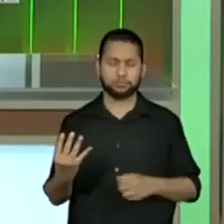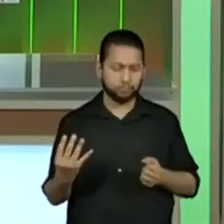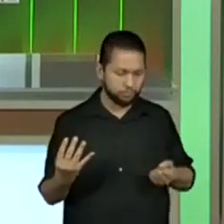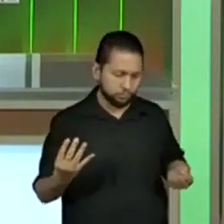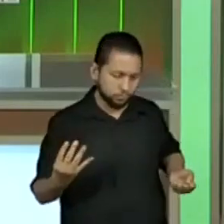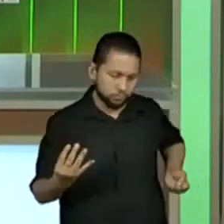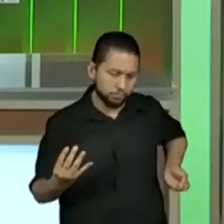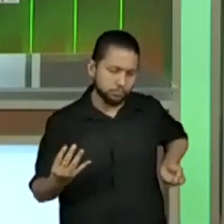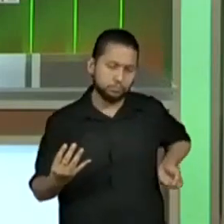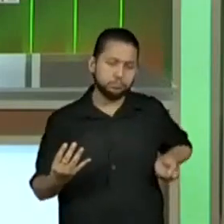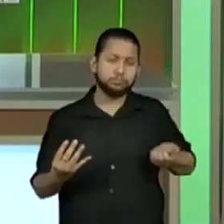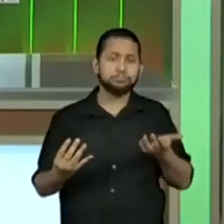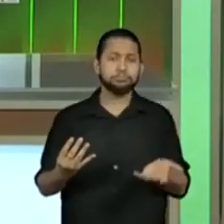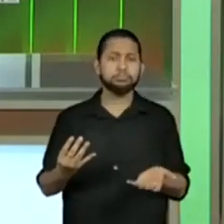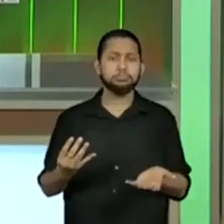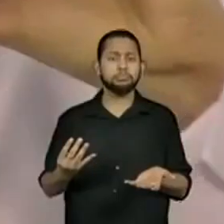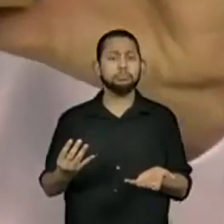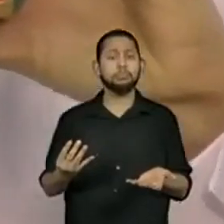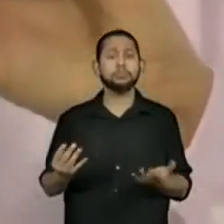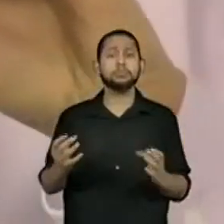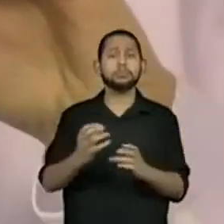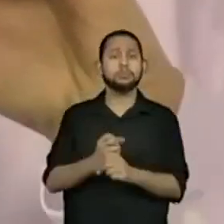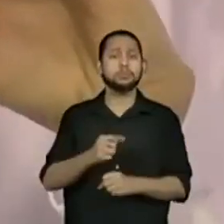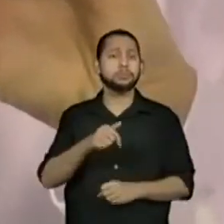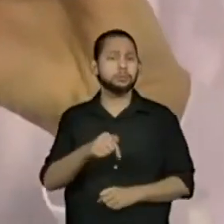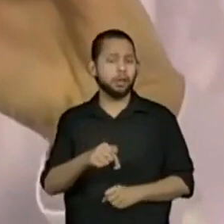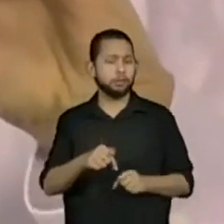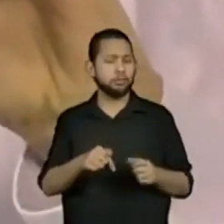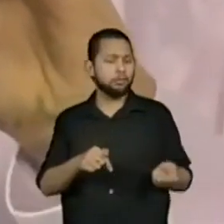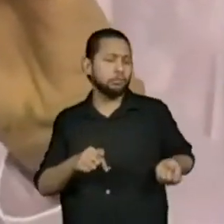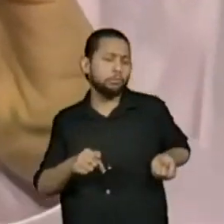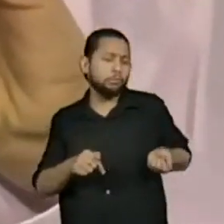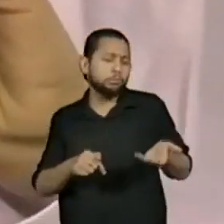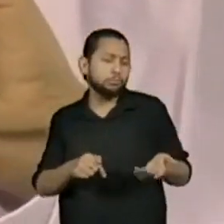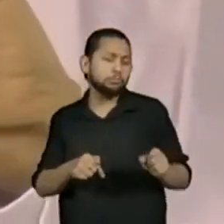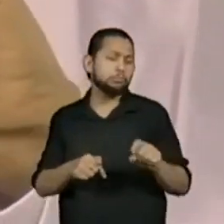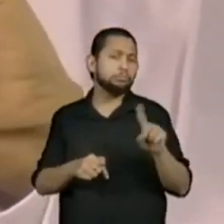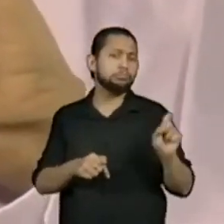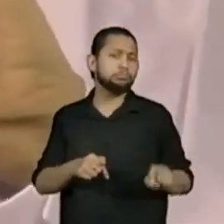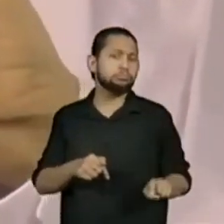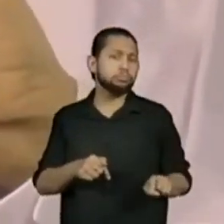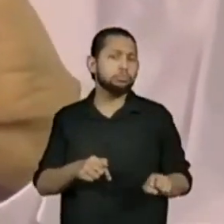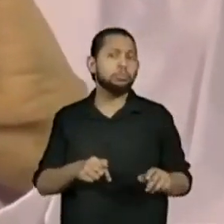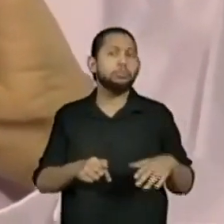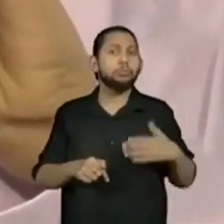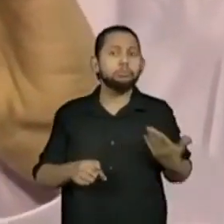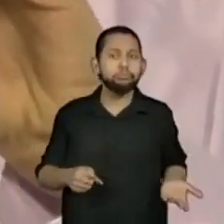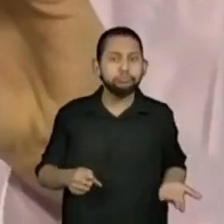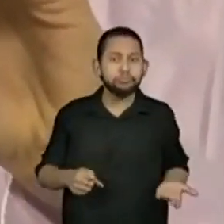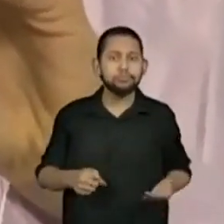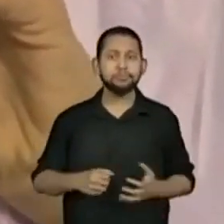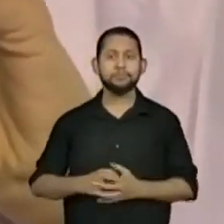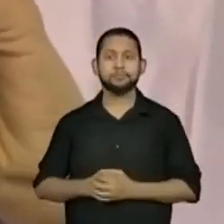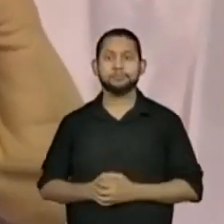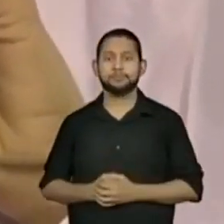4 voltada para cima, o segundo dado deve cair com qual face para que se totalize 7?